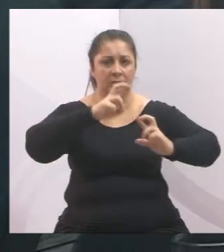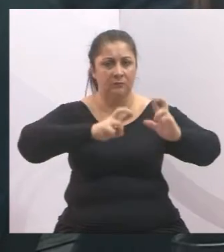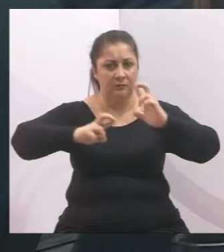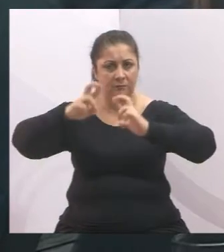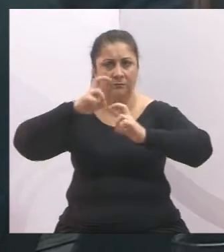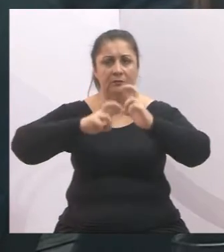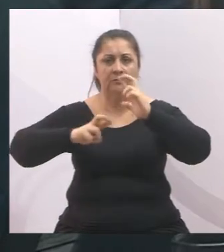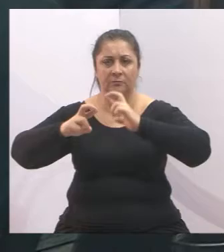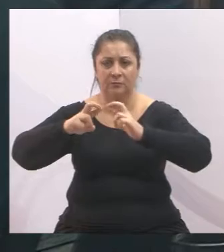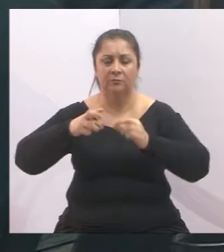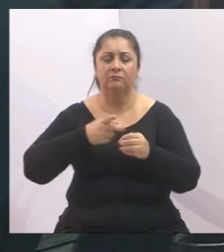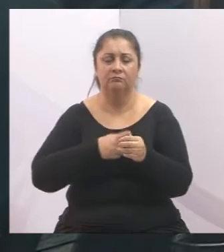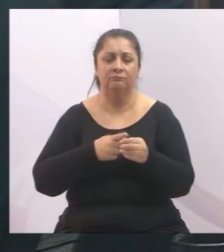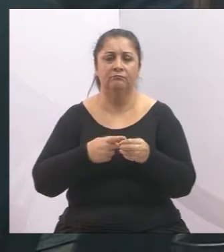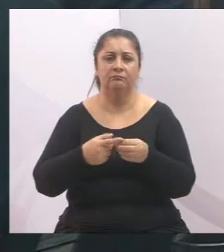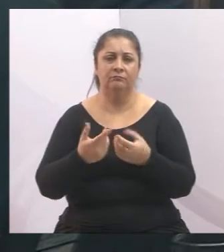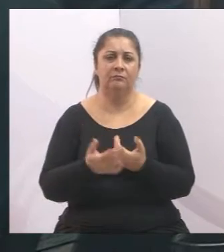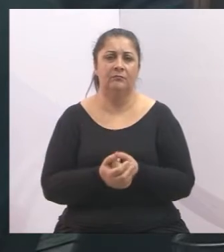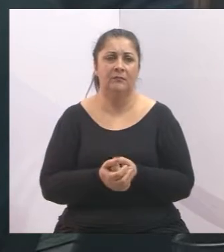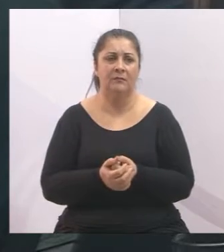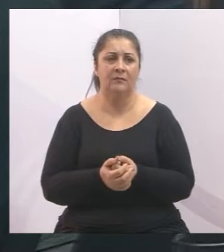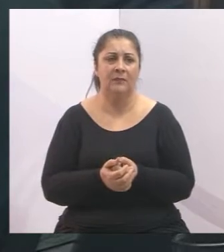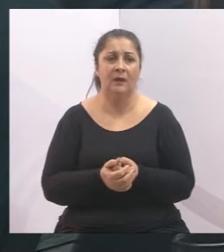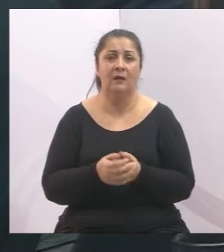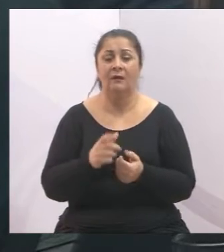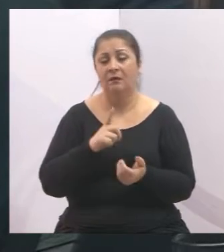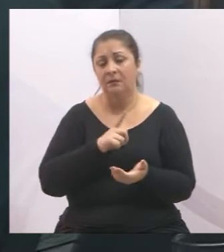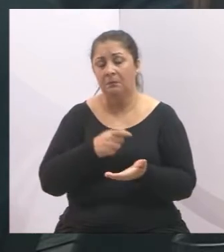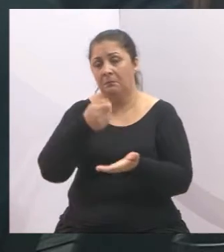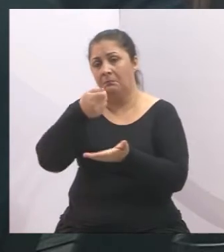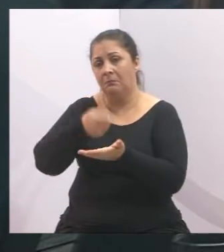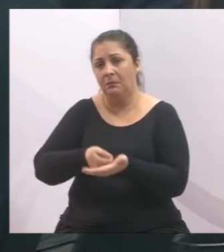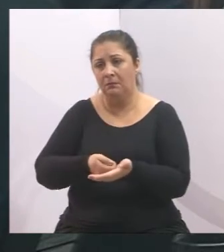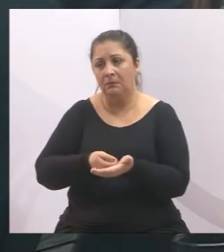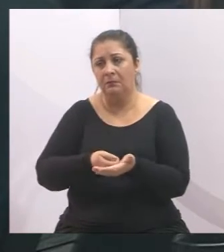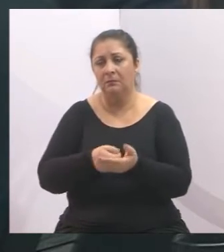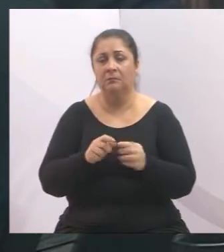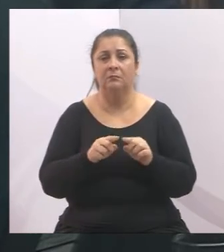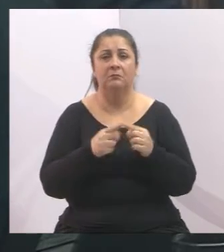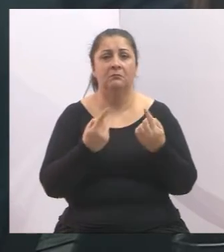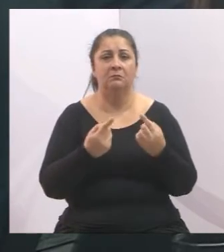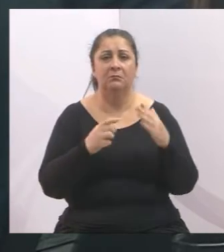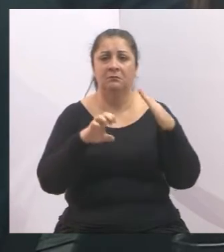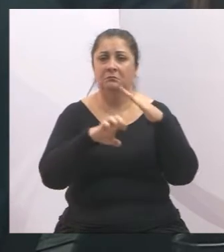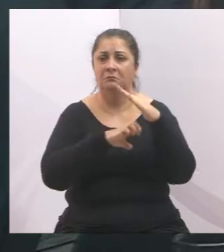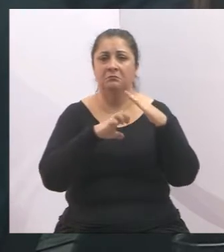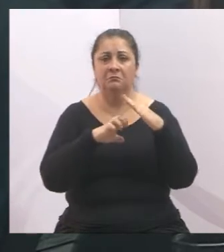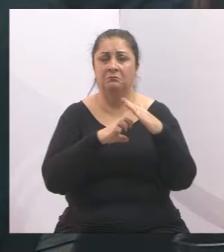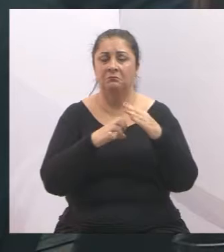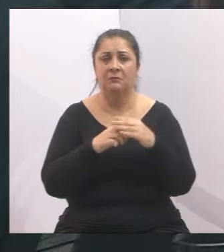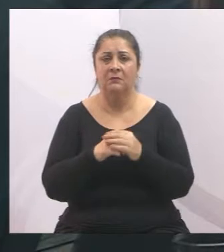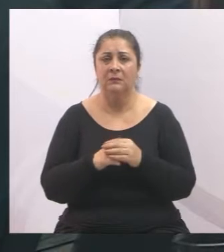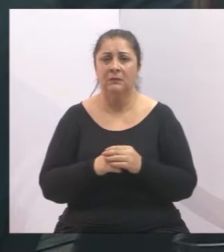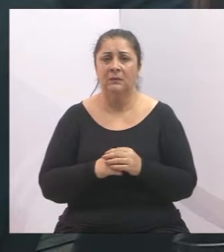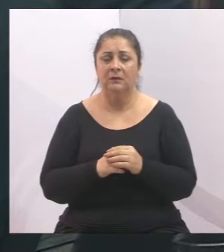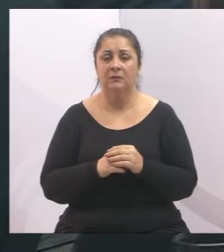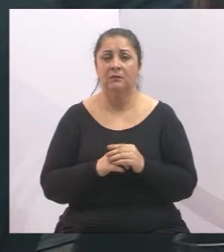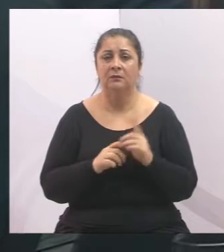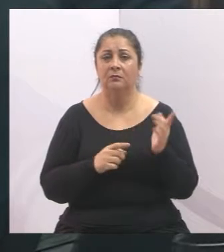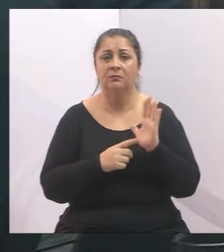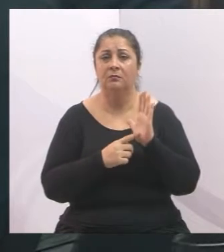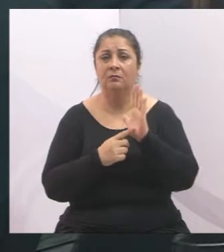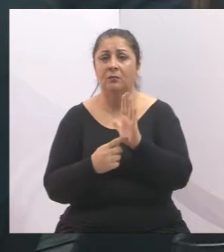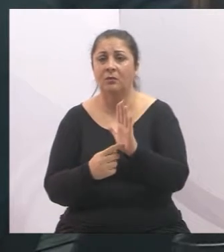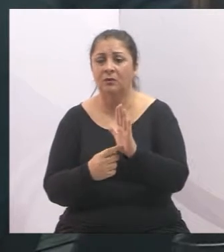também do município. Há pagamentos que são realizados, mas a empresa não apresenta muitas vezes o